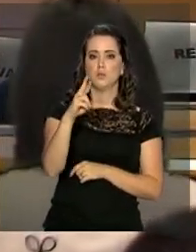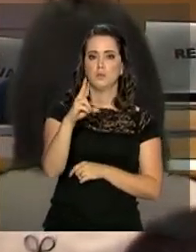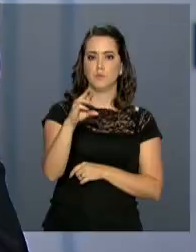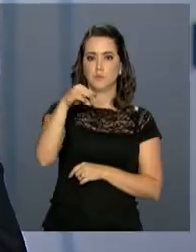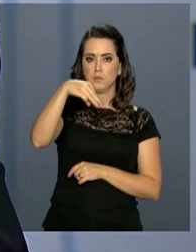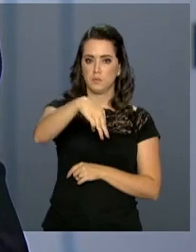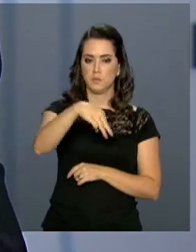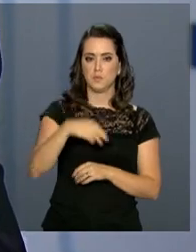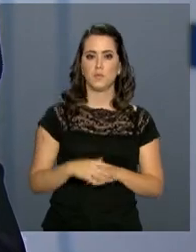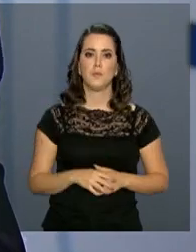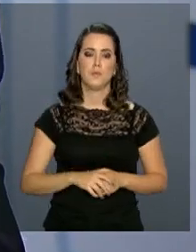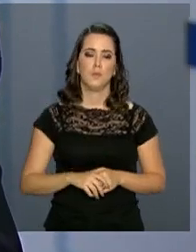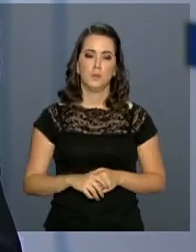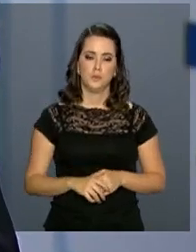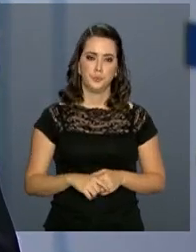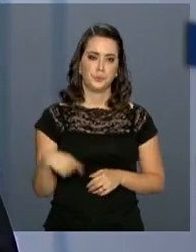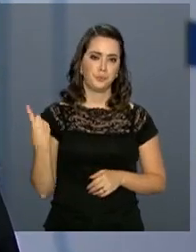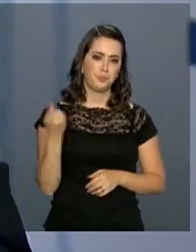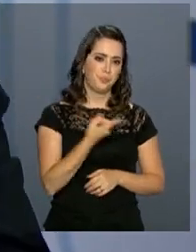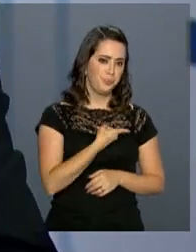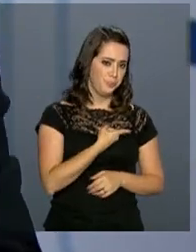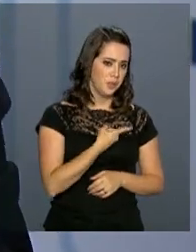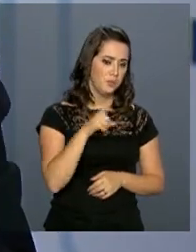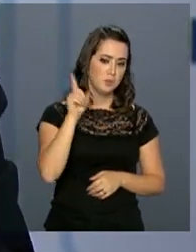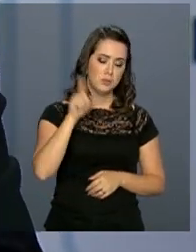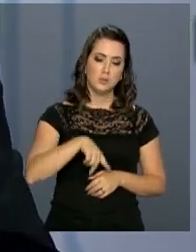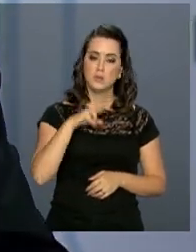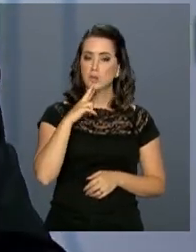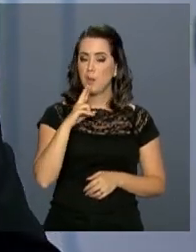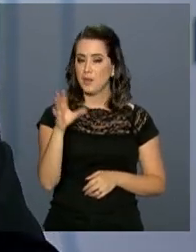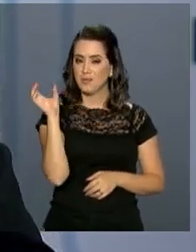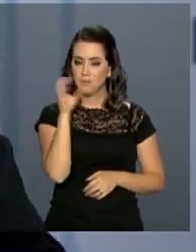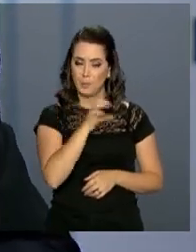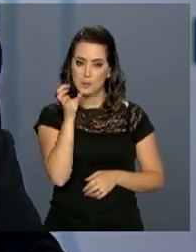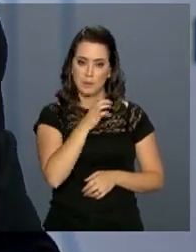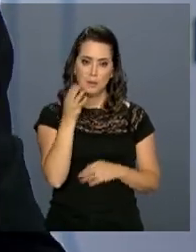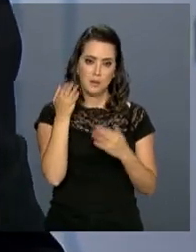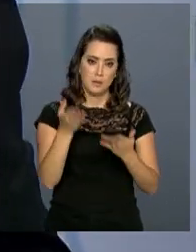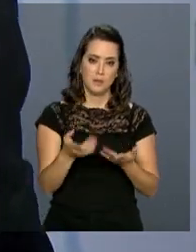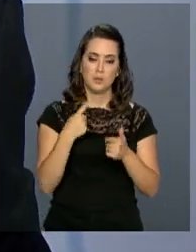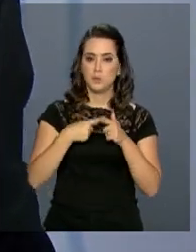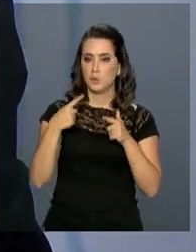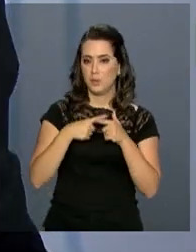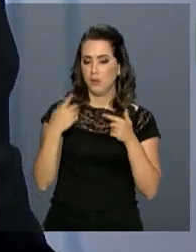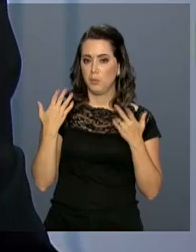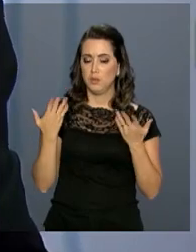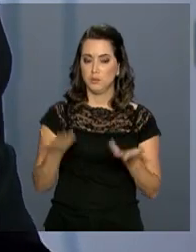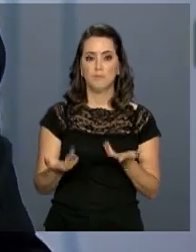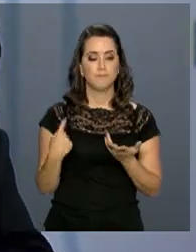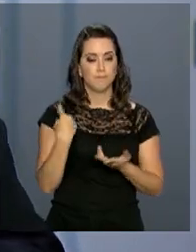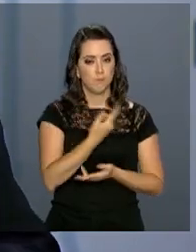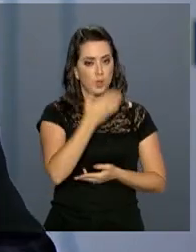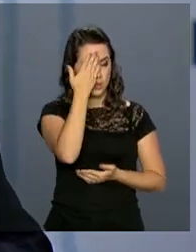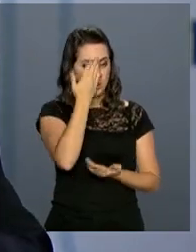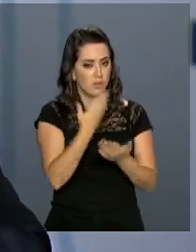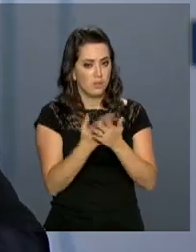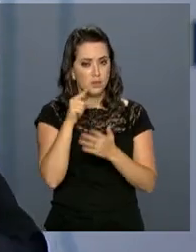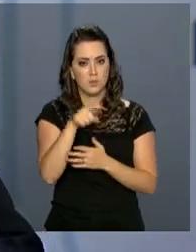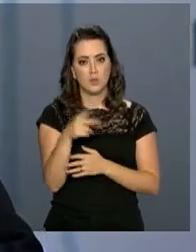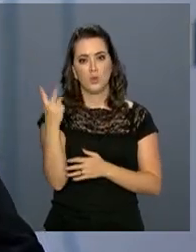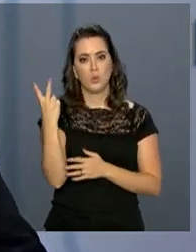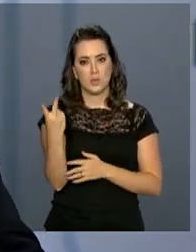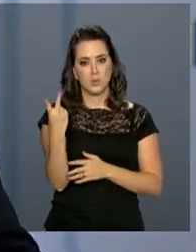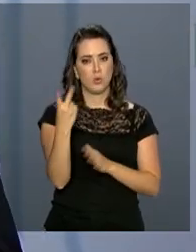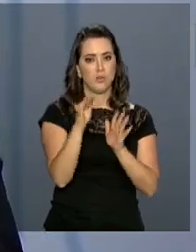CRM. Isso para nós é uma resposta imediata a essa situação e acreditamos que com essas